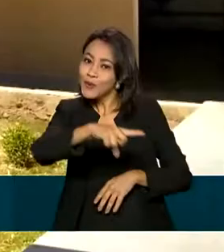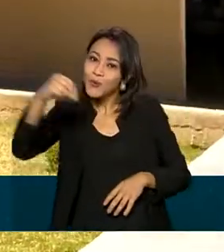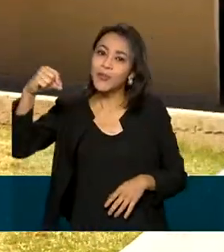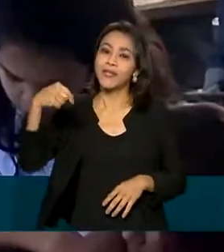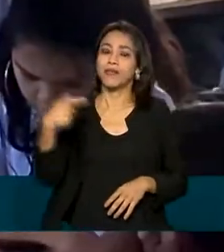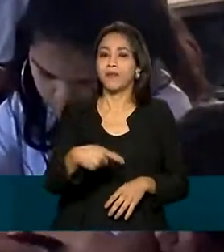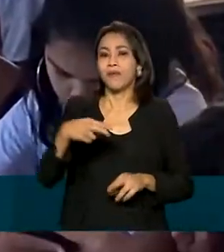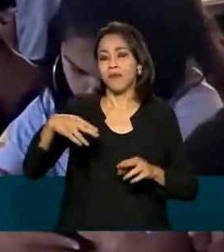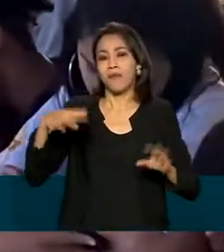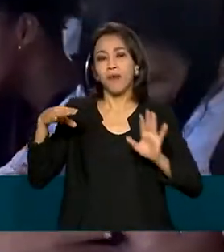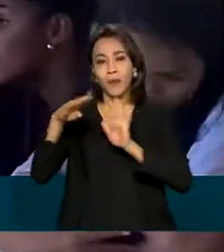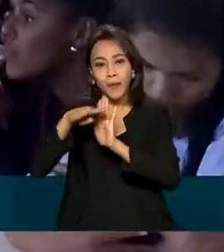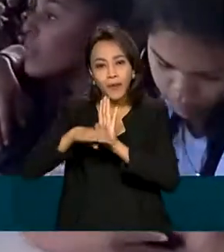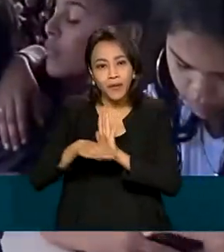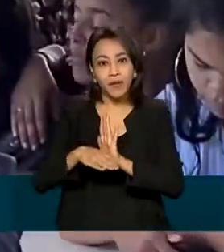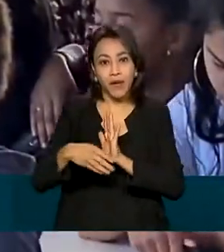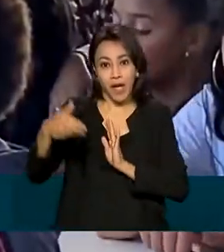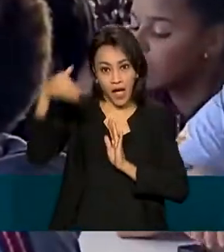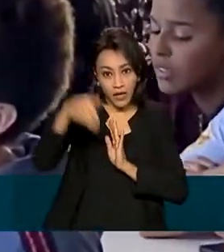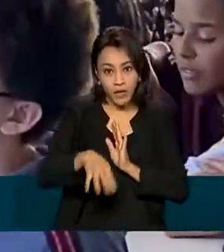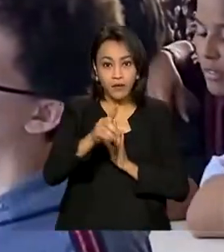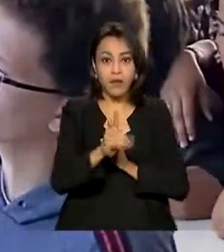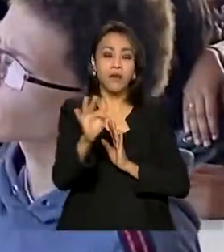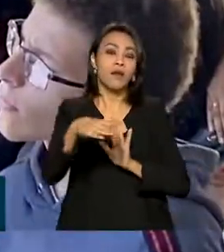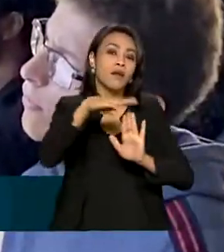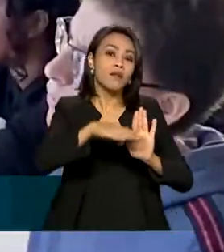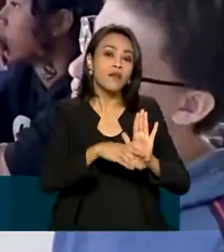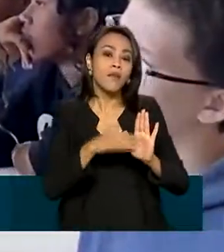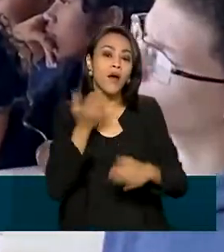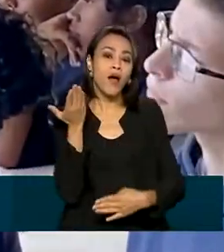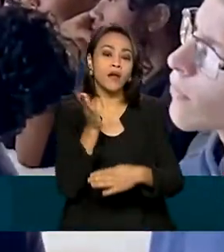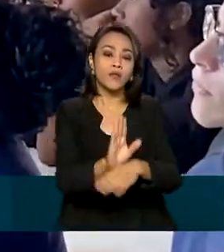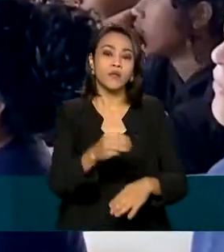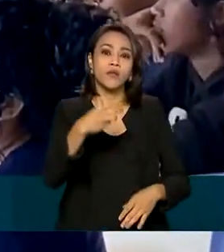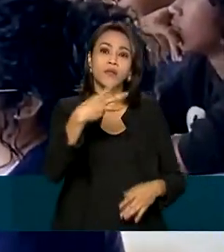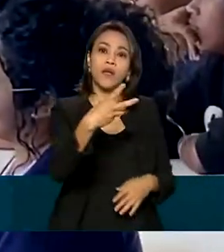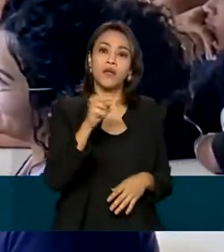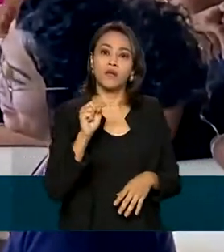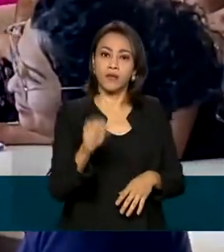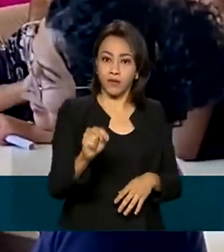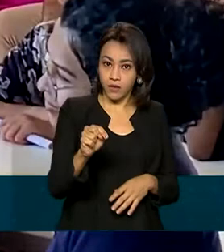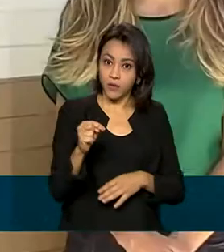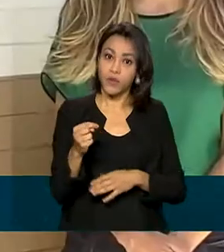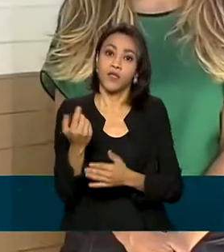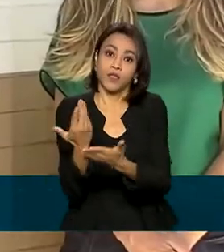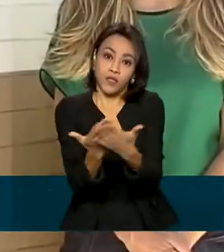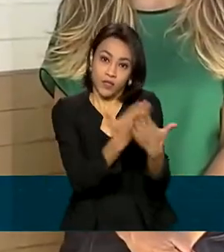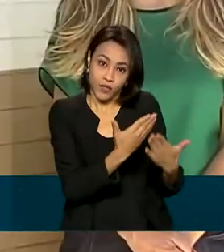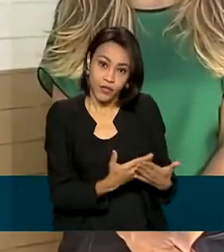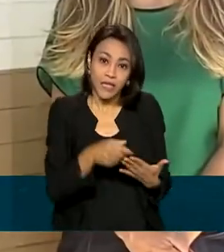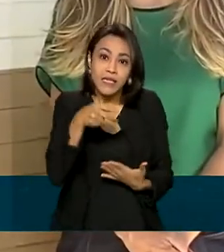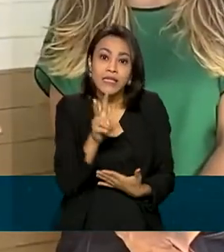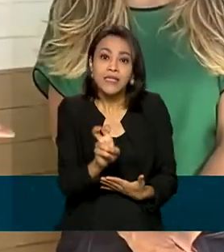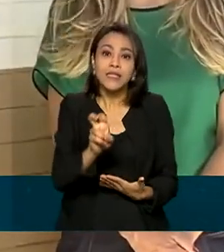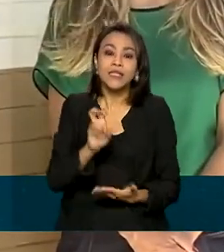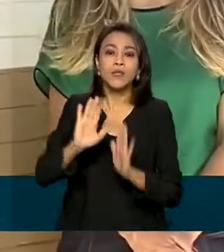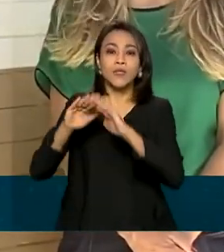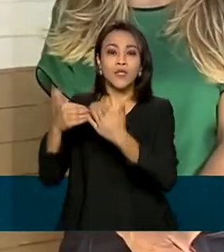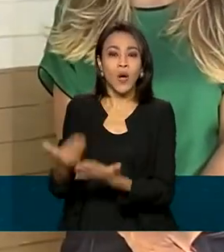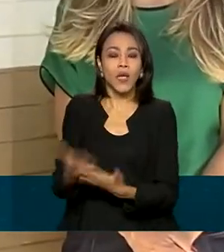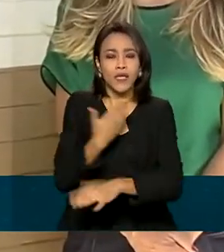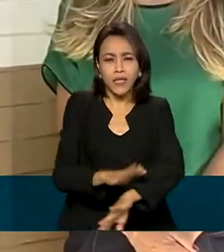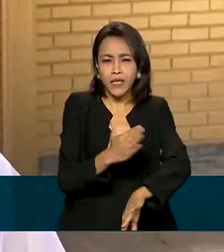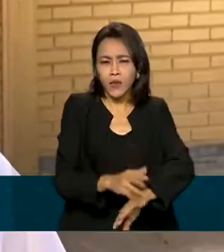Viver. No DF, o programa beneficiou mais de 3 mil estudantes em 5 escolas e capacitou 180